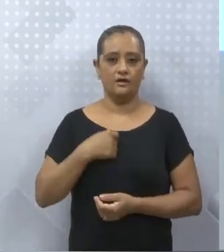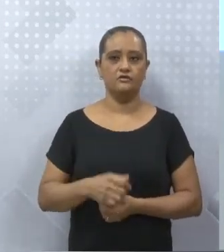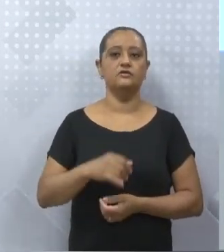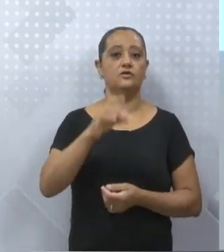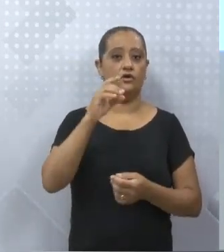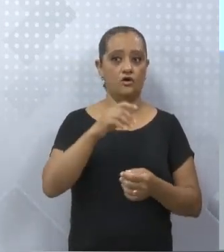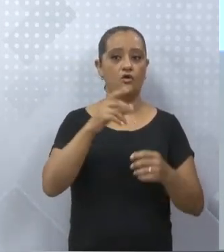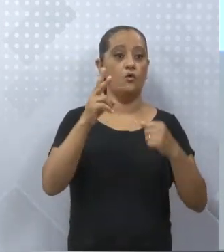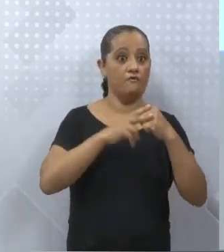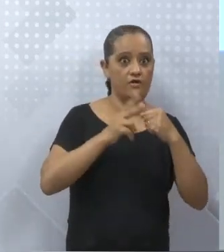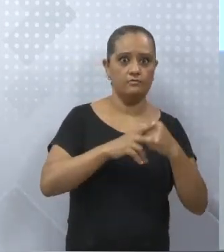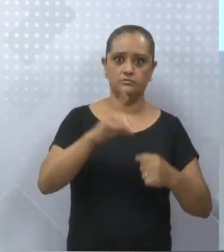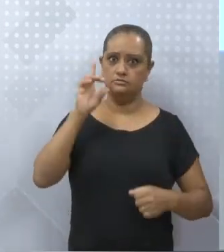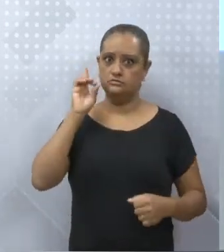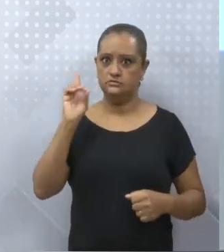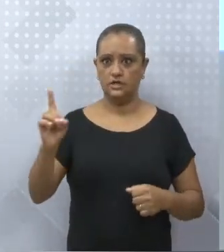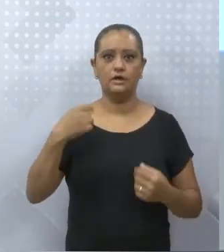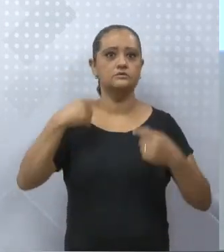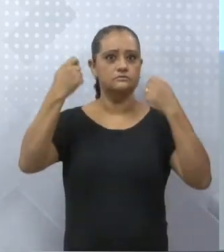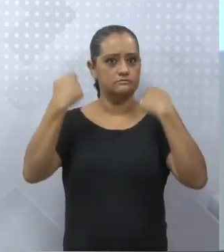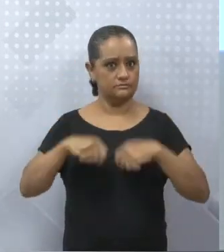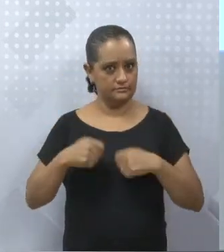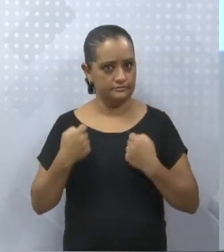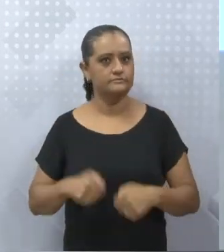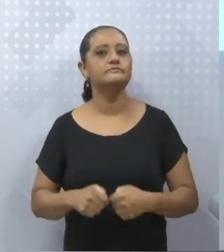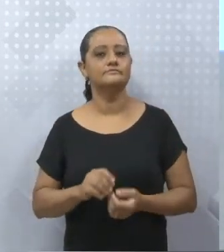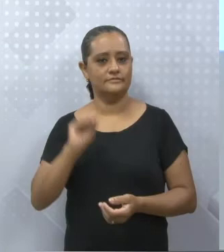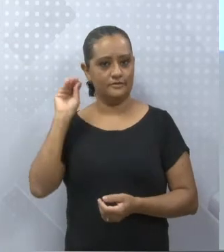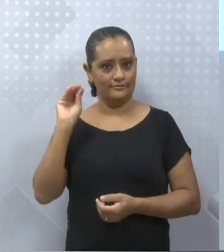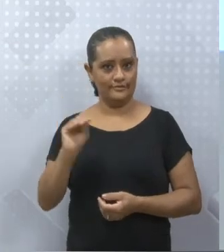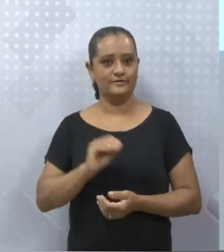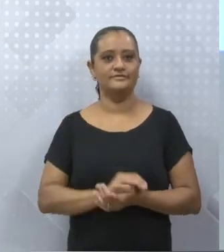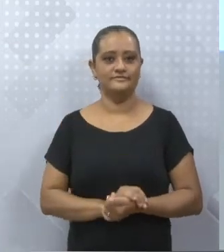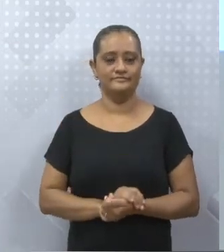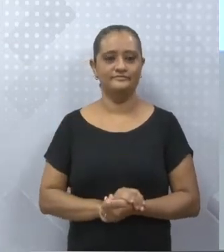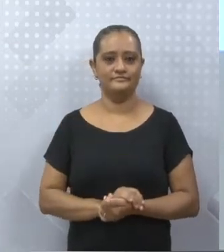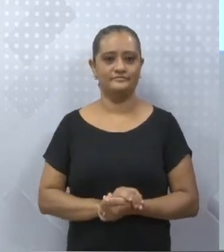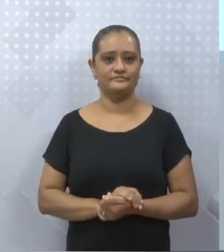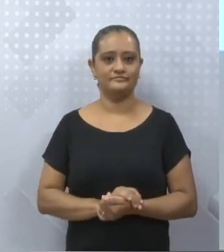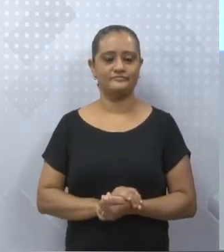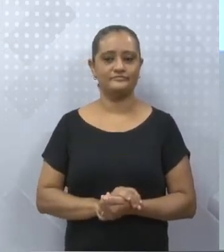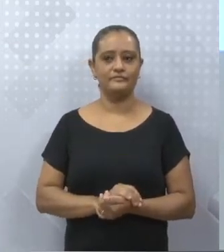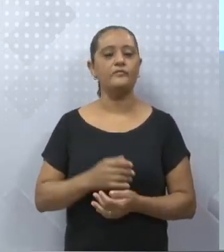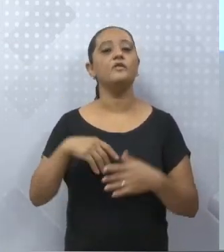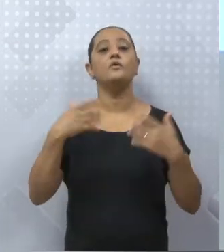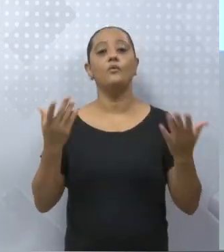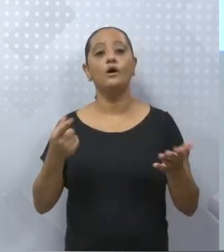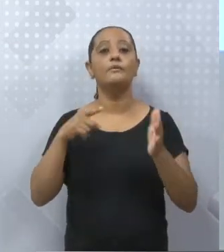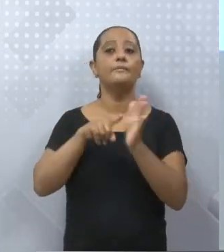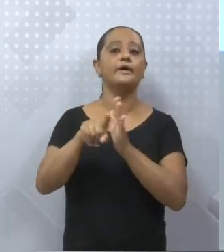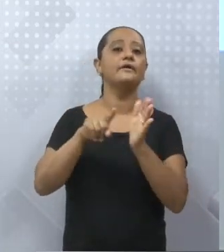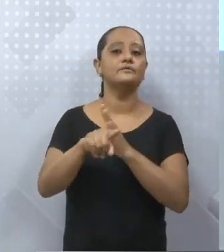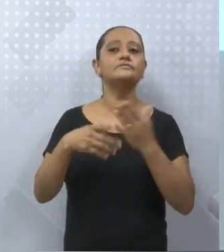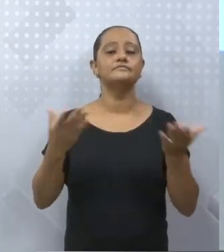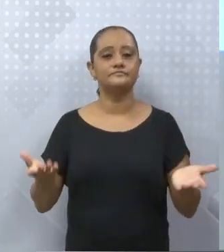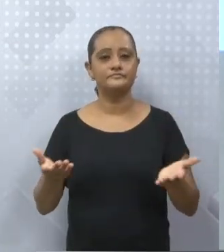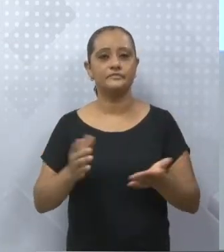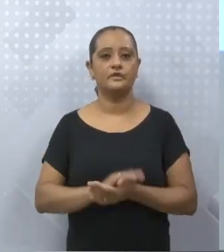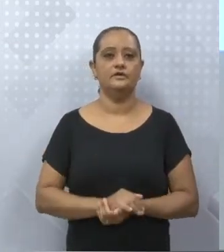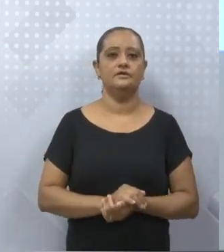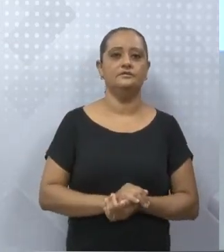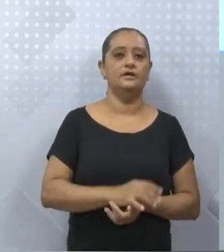esquecer. Quais foram os verbos que nós já vimos? Verbo transitivos, quais foram eles? Transitivo direto,